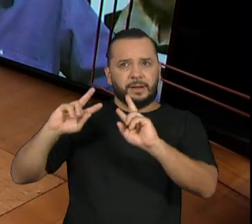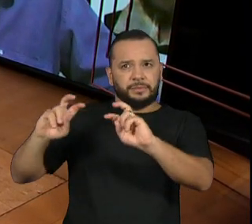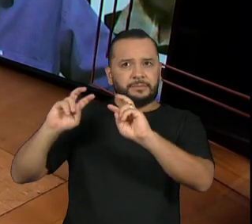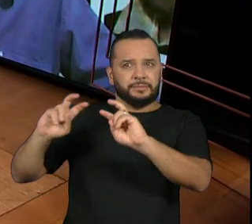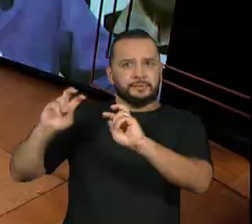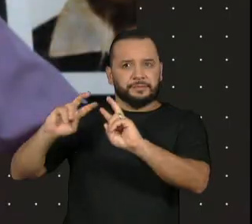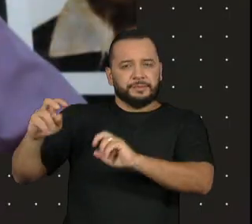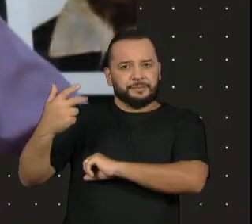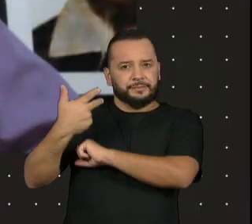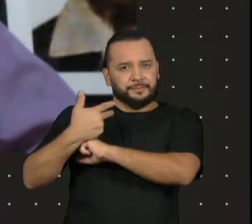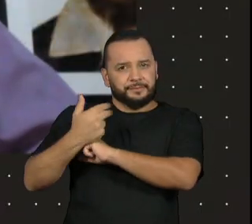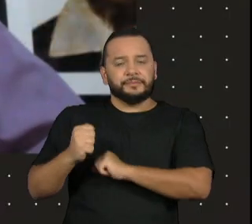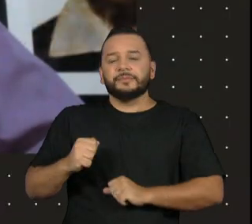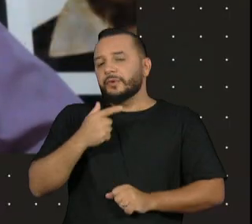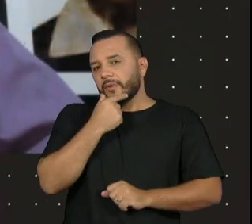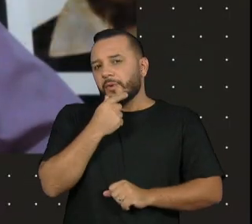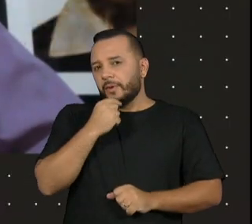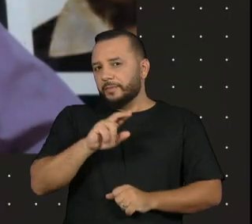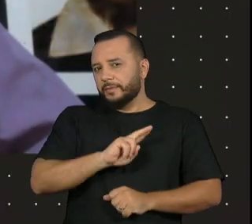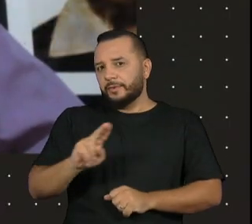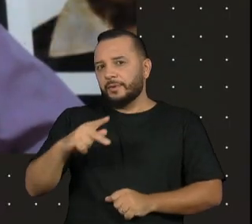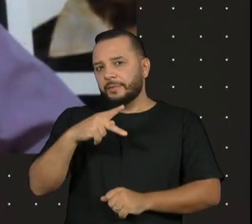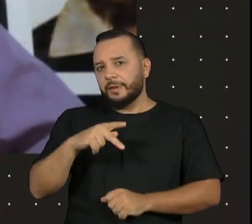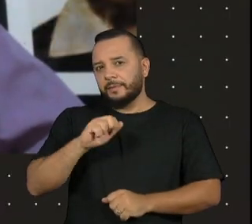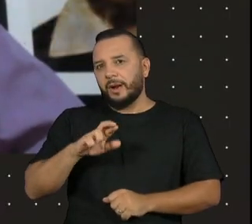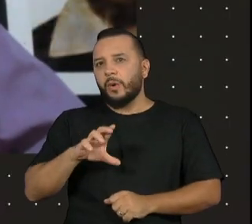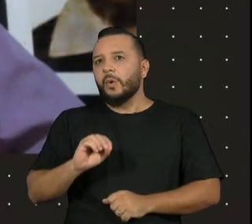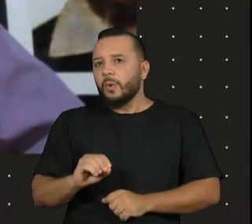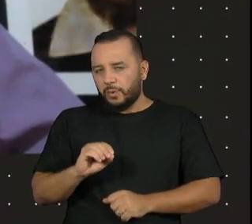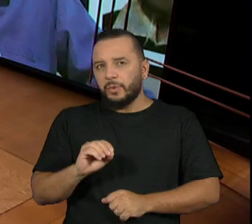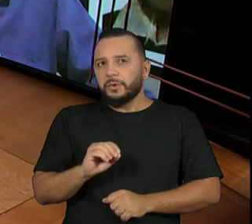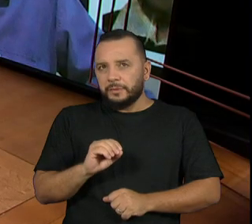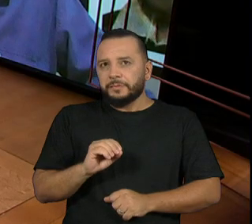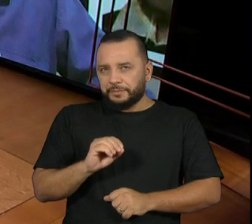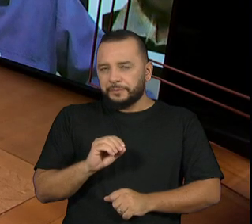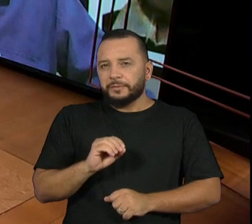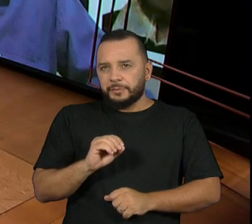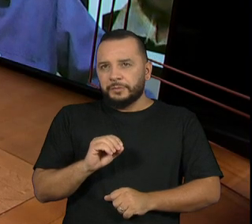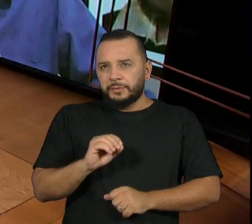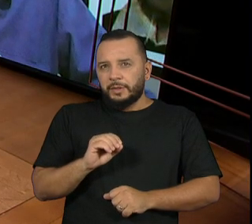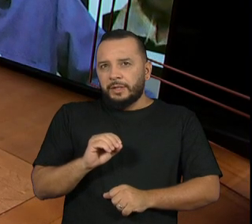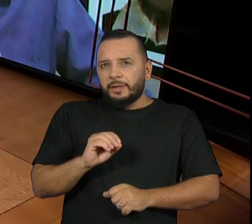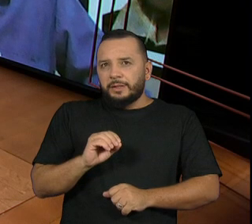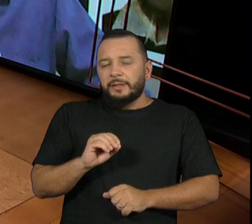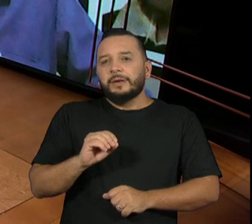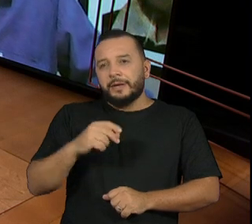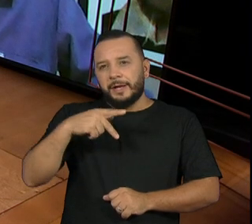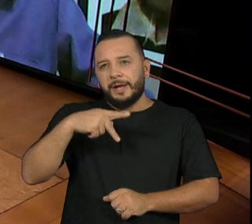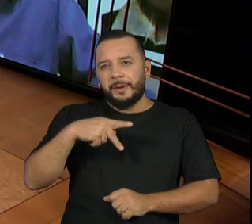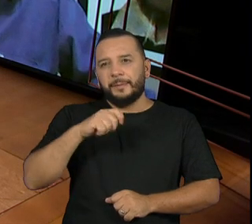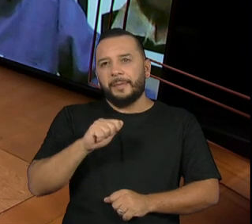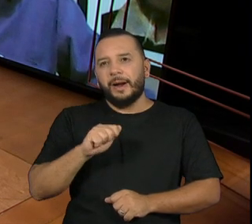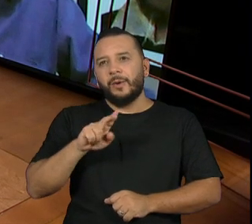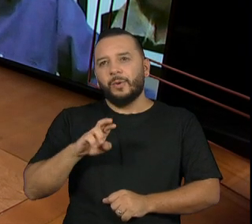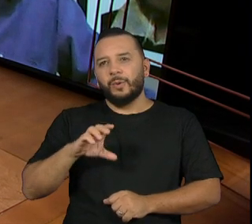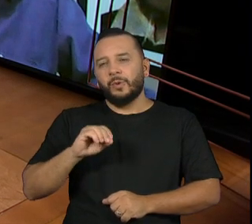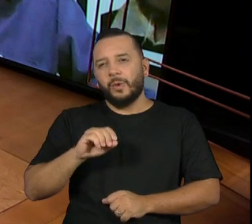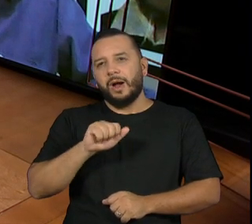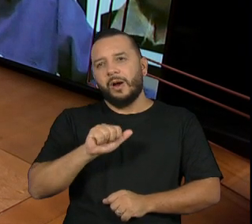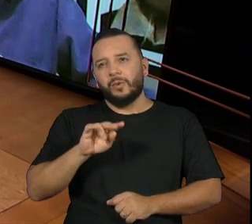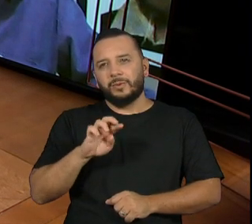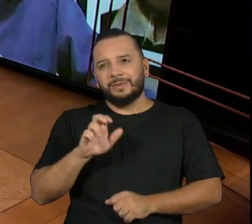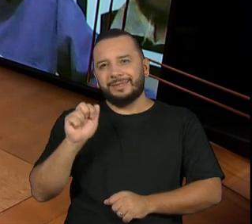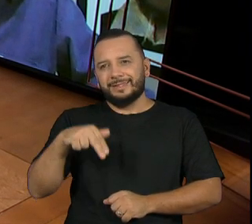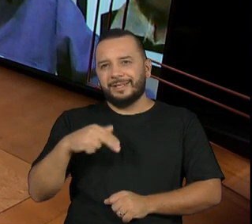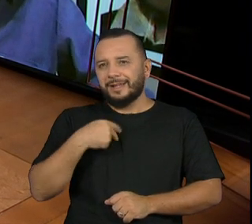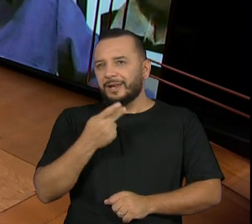que o Paulo, o querido Paulo, o nosso padrinho ali, o Paulo Otran, ele falava que o